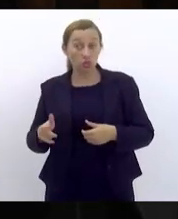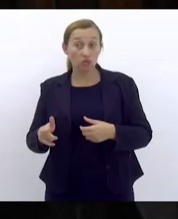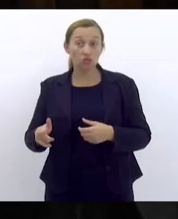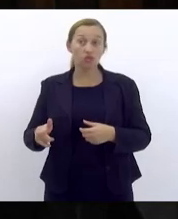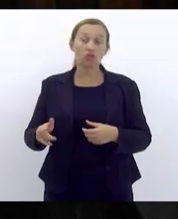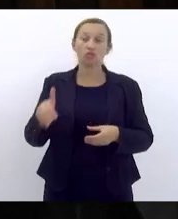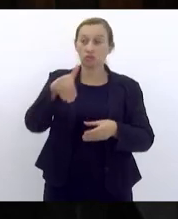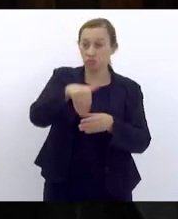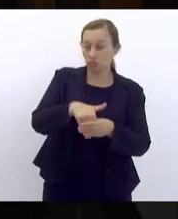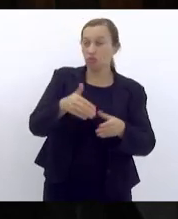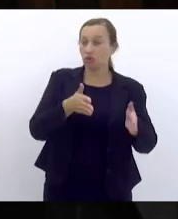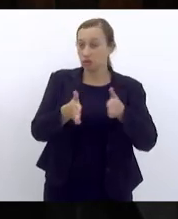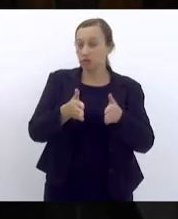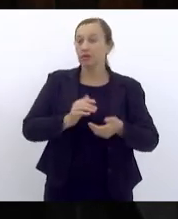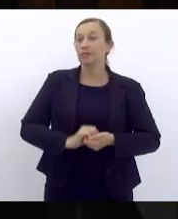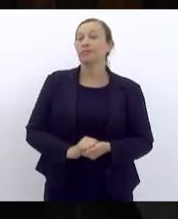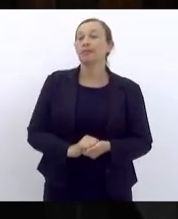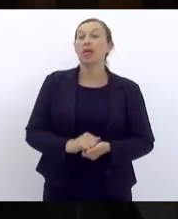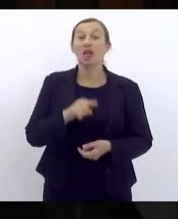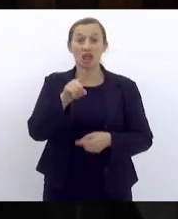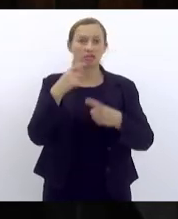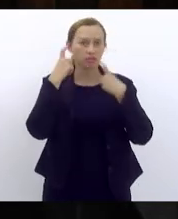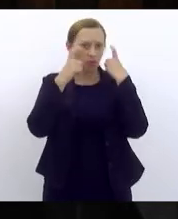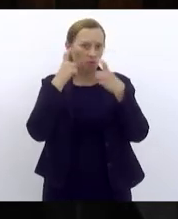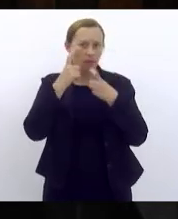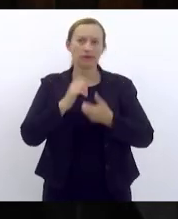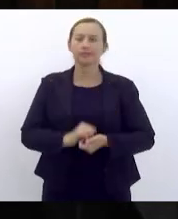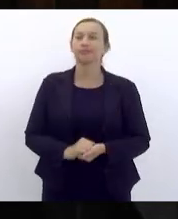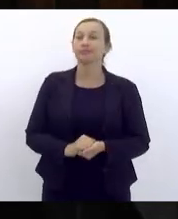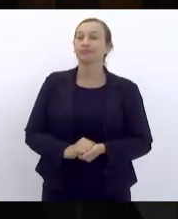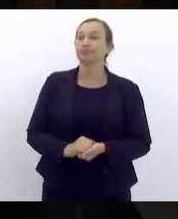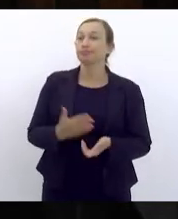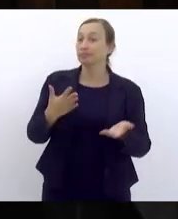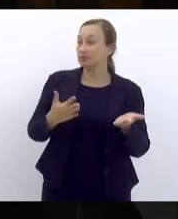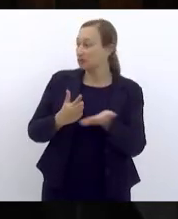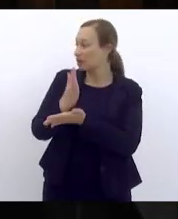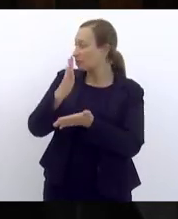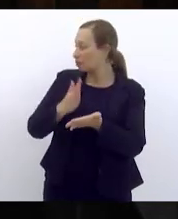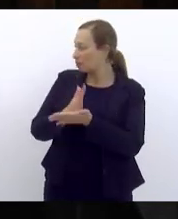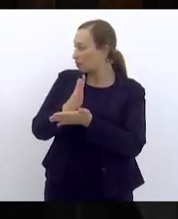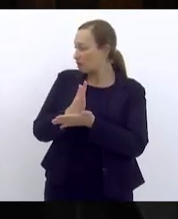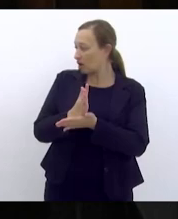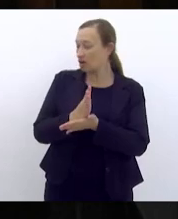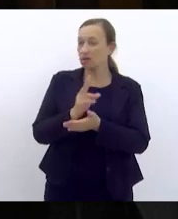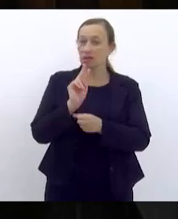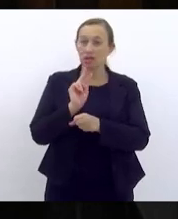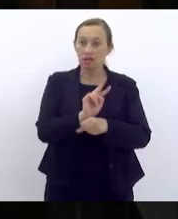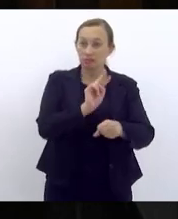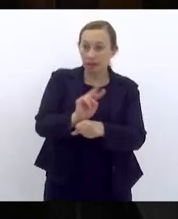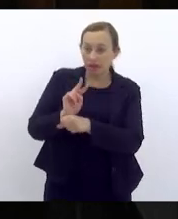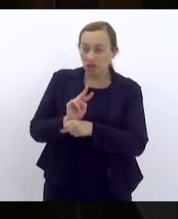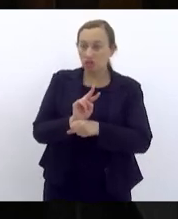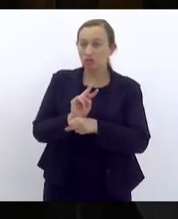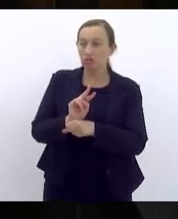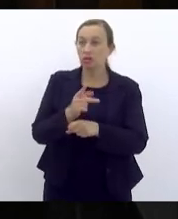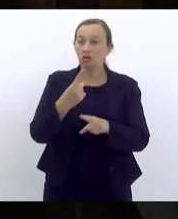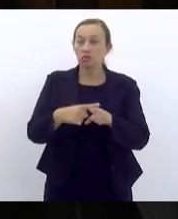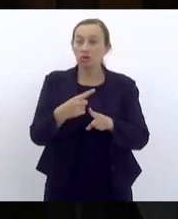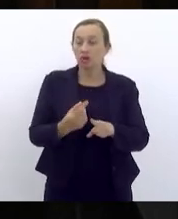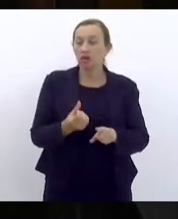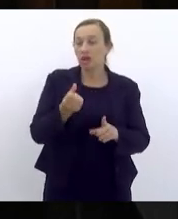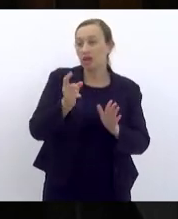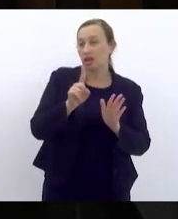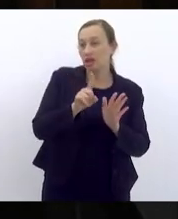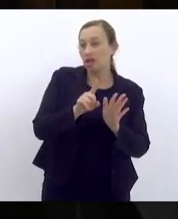ele está muito preocupado em aprovar empréstimos porque em menos de seis